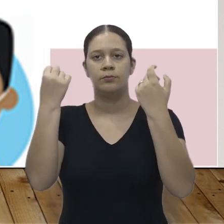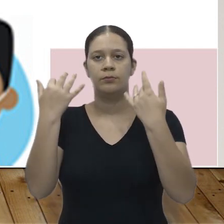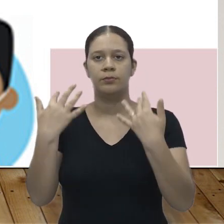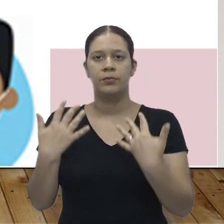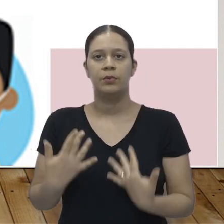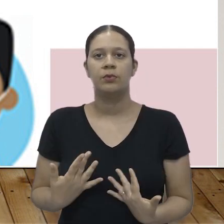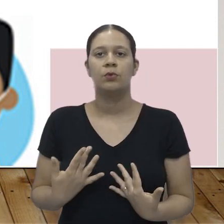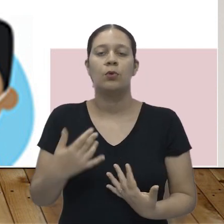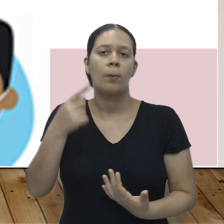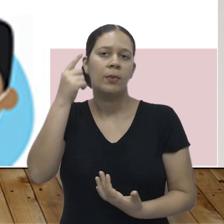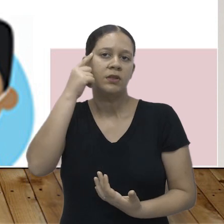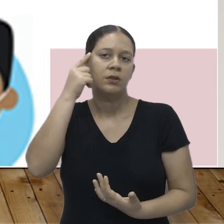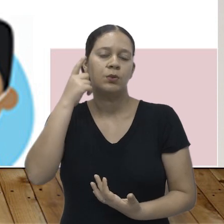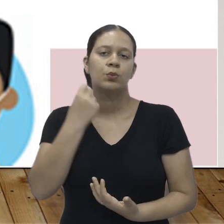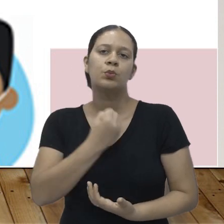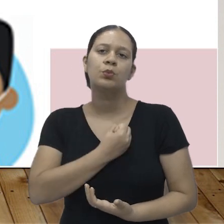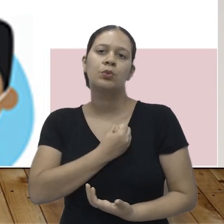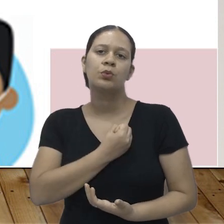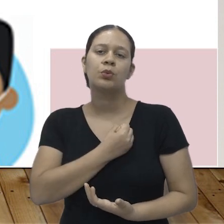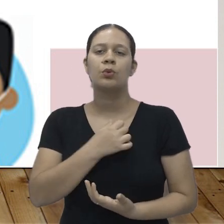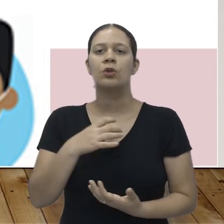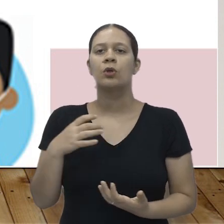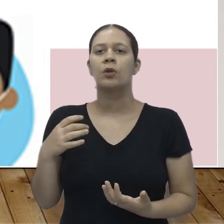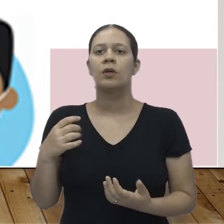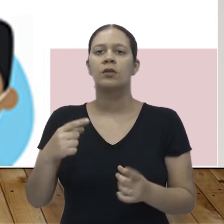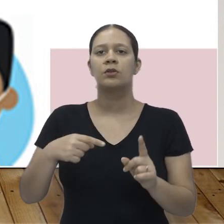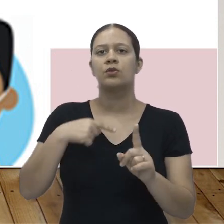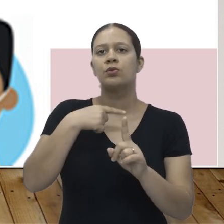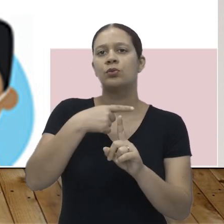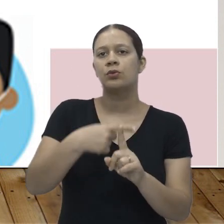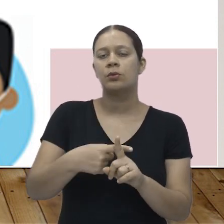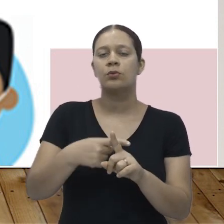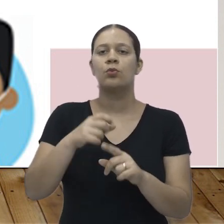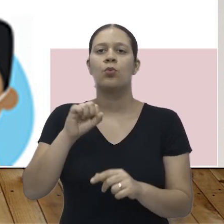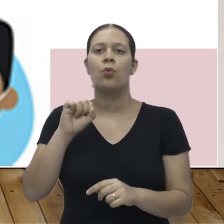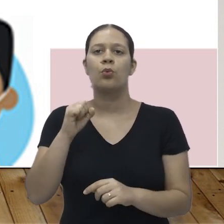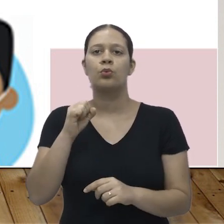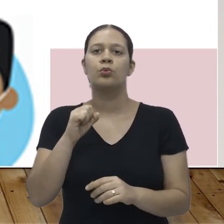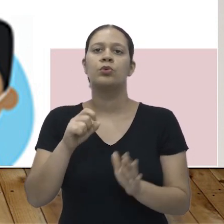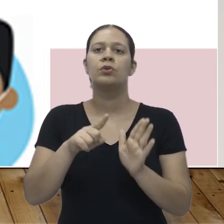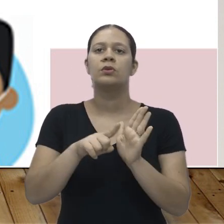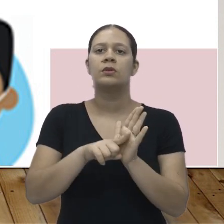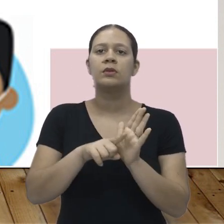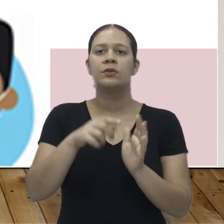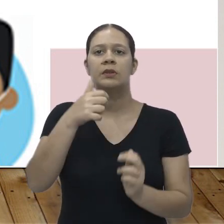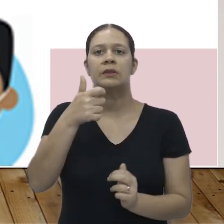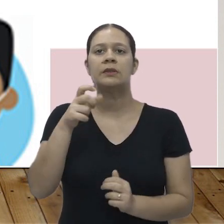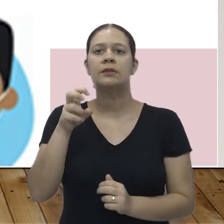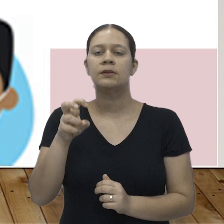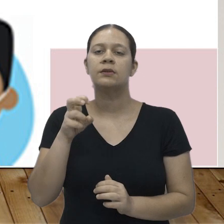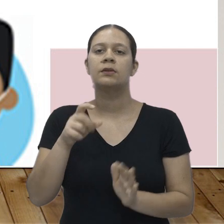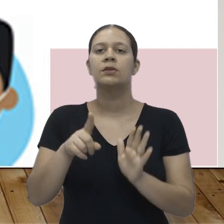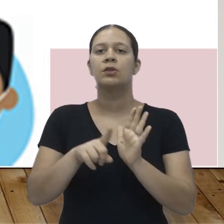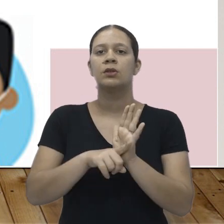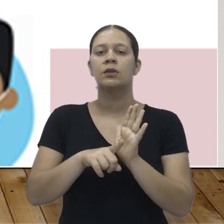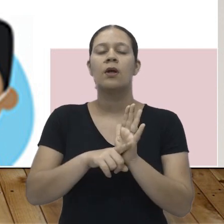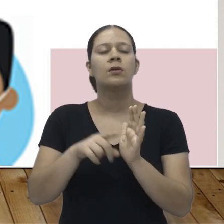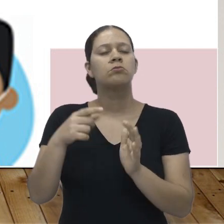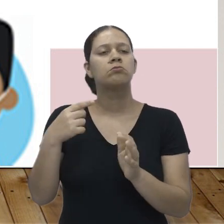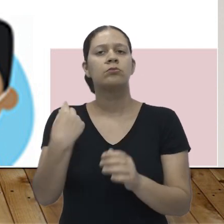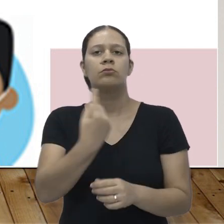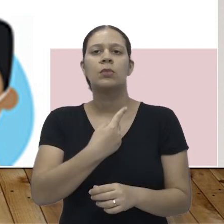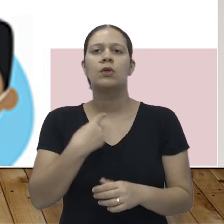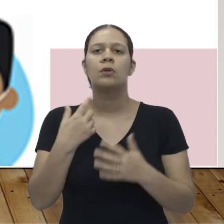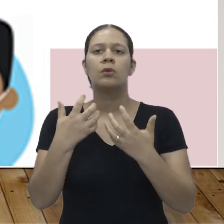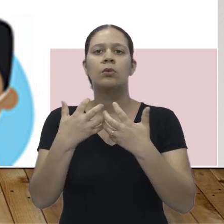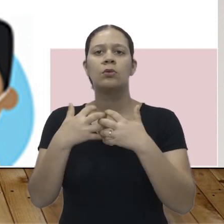professora diz aqui, Pensei em um número que somado com oito negativo, resulta em quinze negativo.